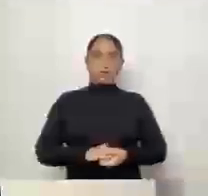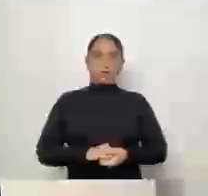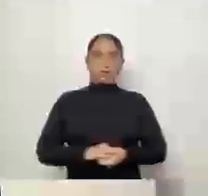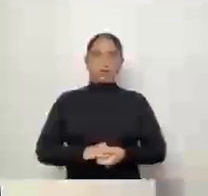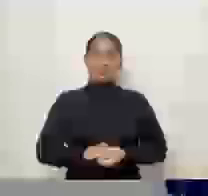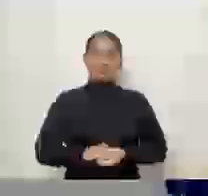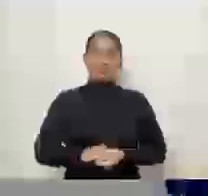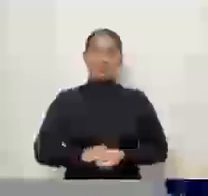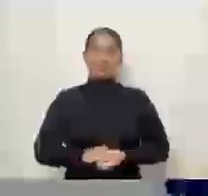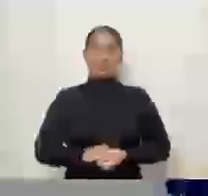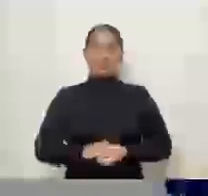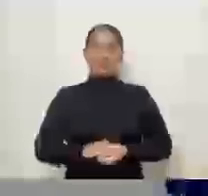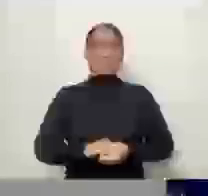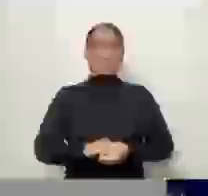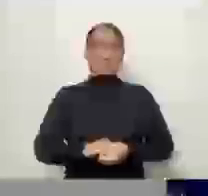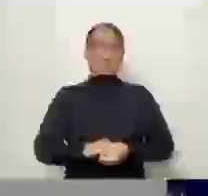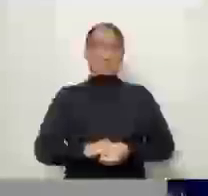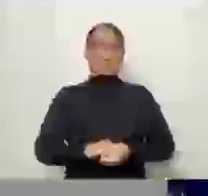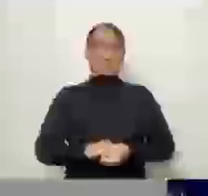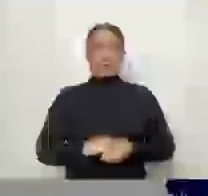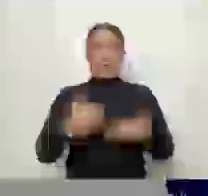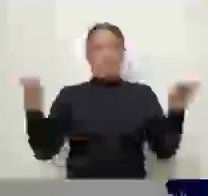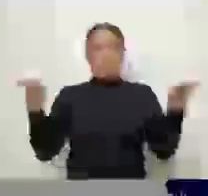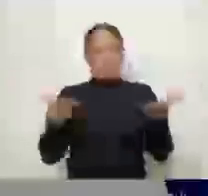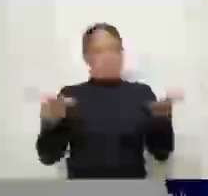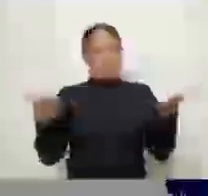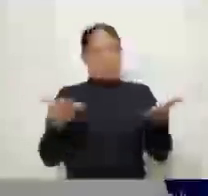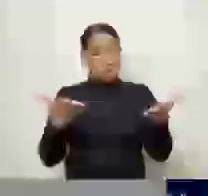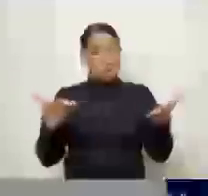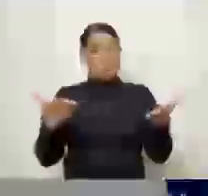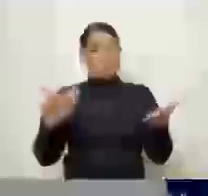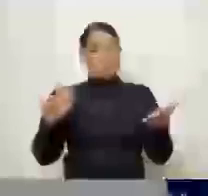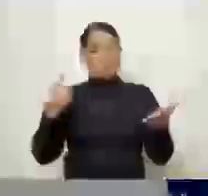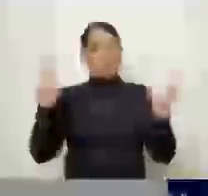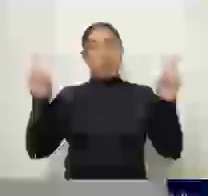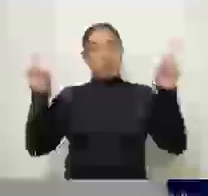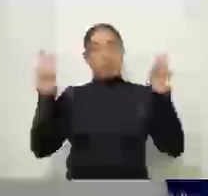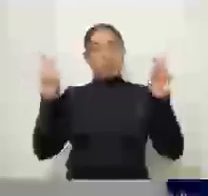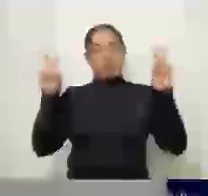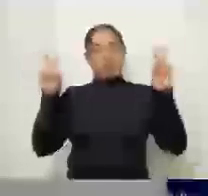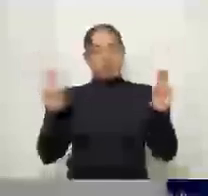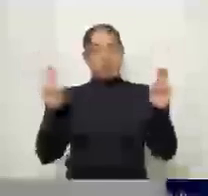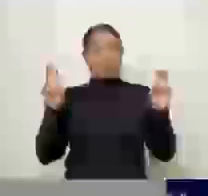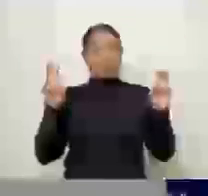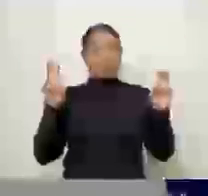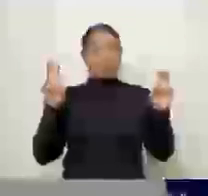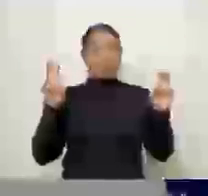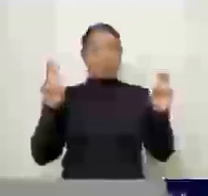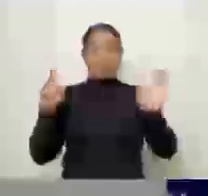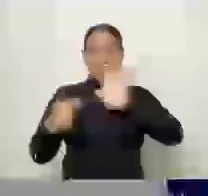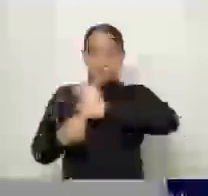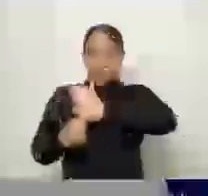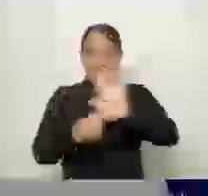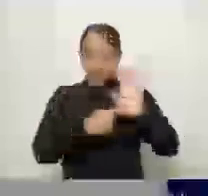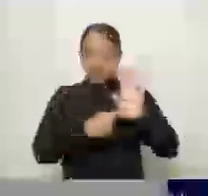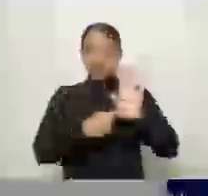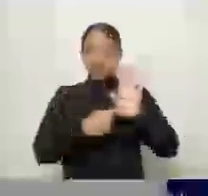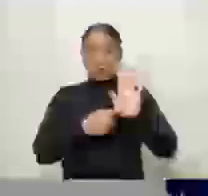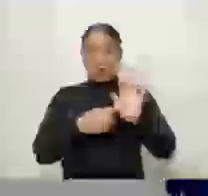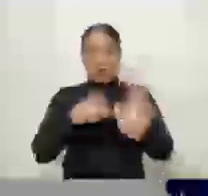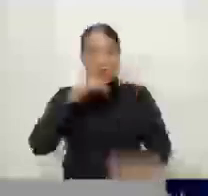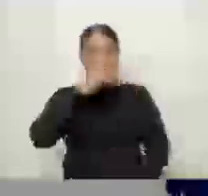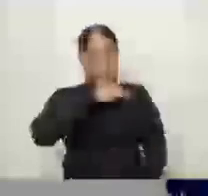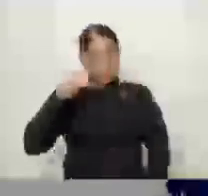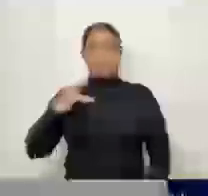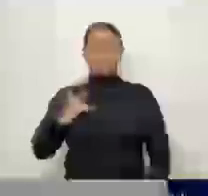Hoje o meu assunto que me traz aqui à tribuna é eu venho falar sobre saúde. Estamos